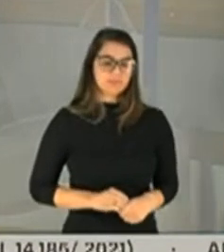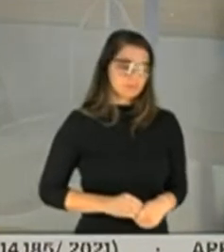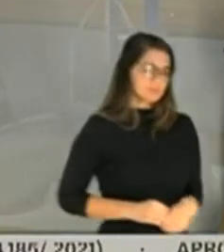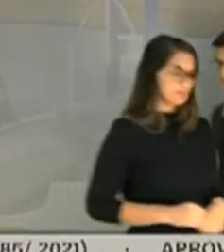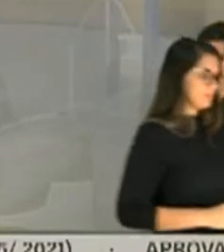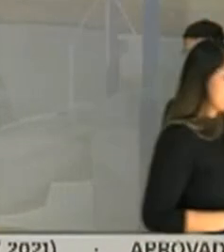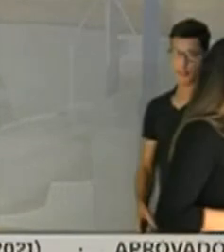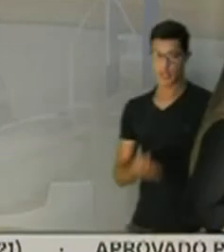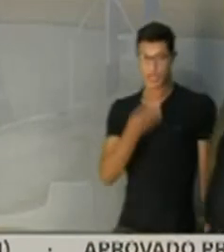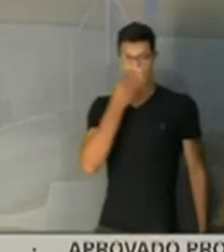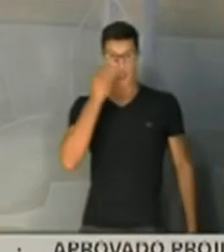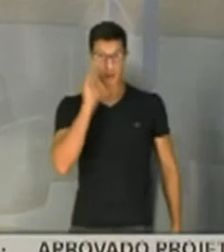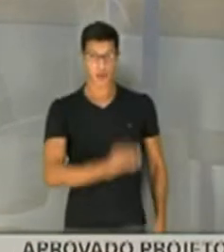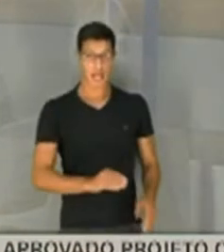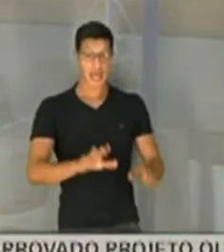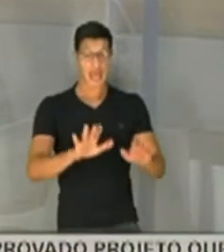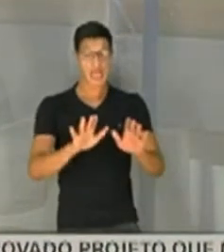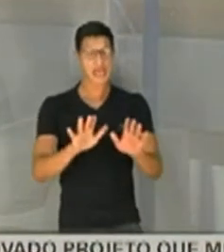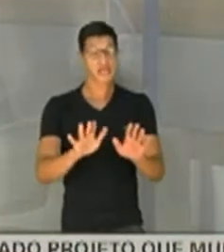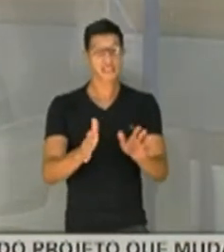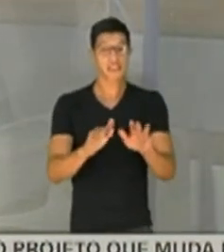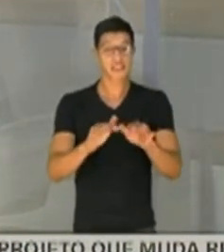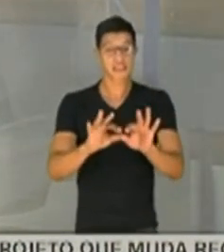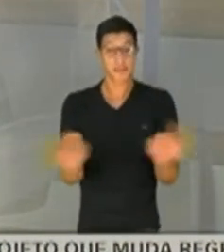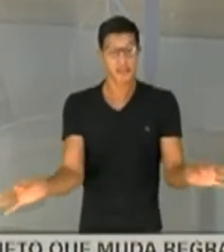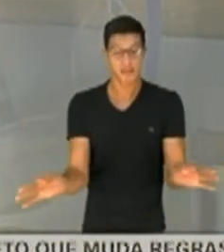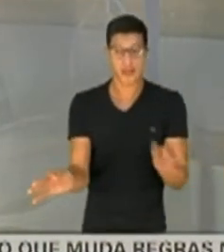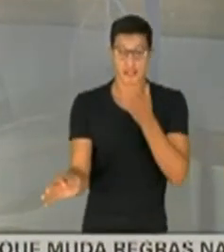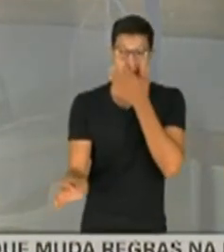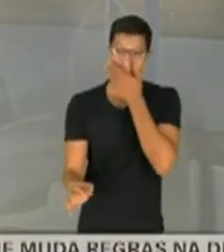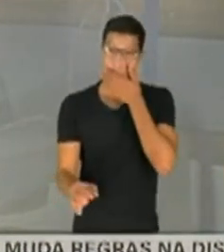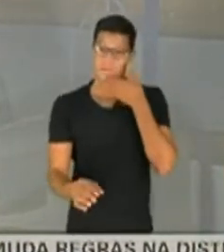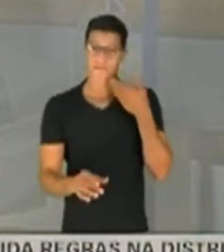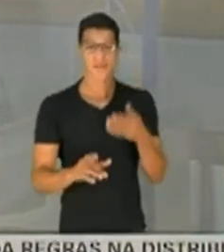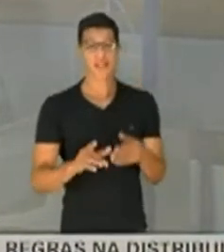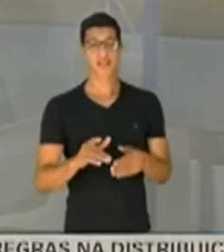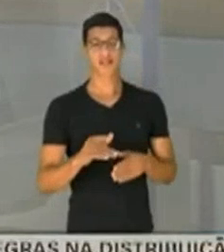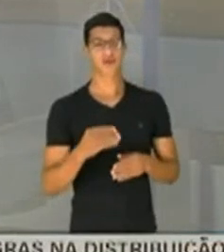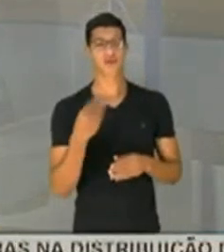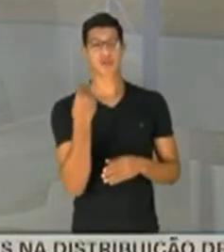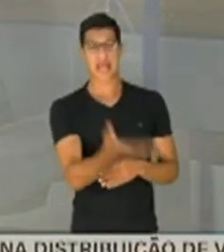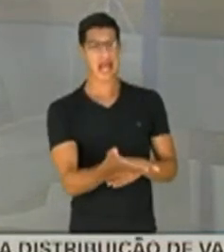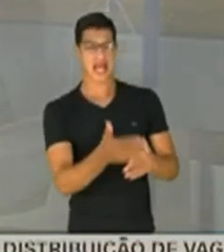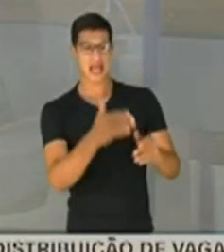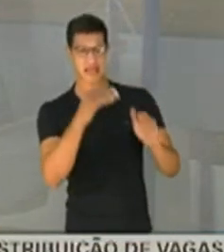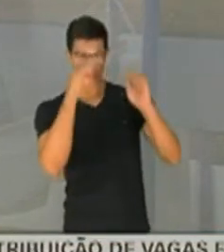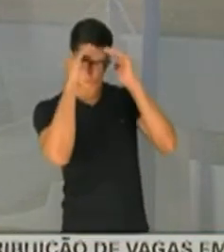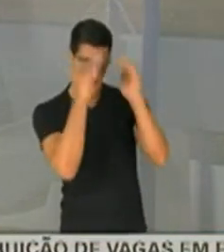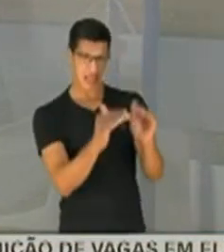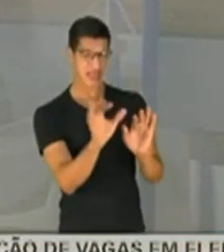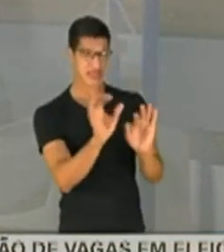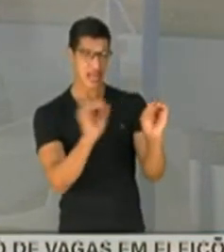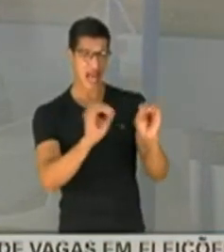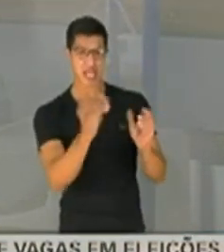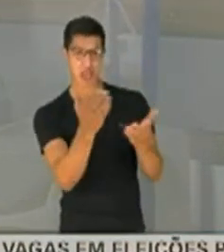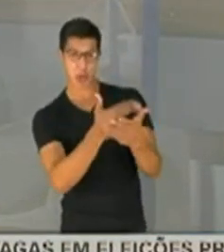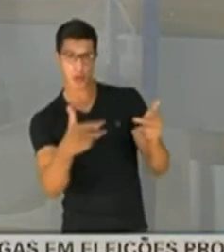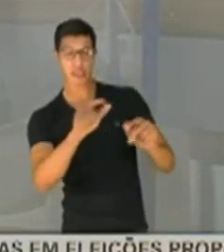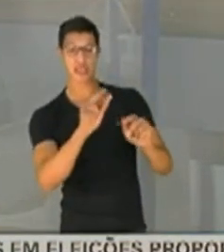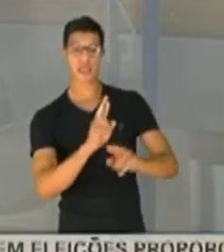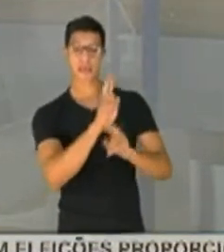É simplesmente não dar a menor consideração a algo que